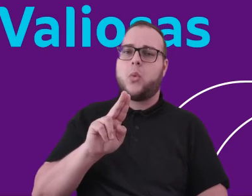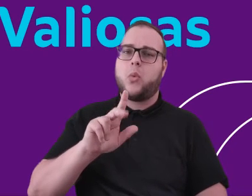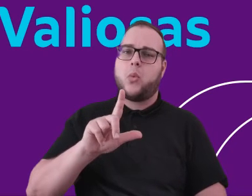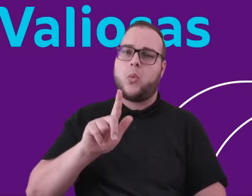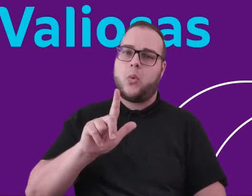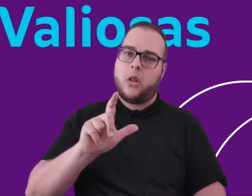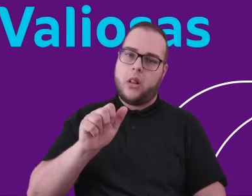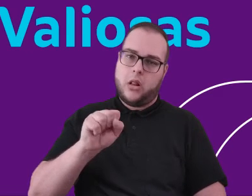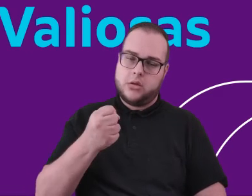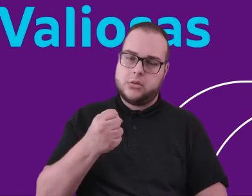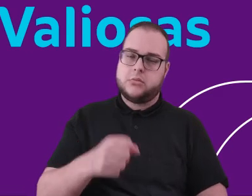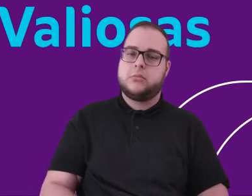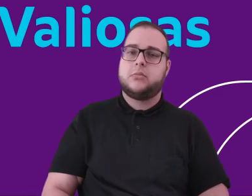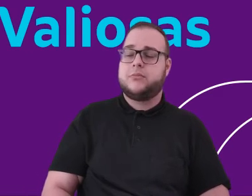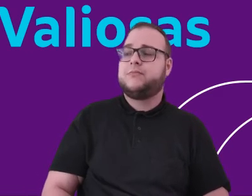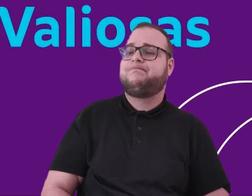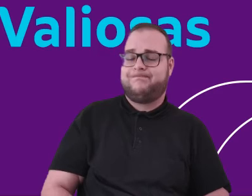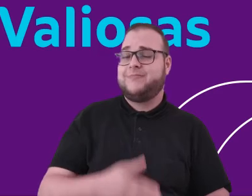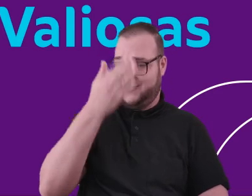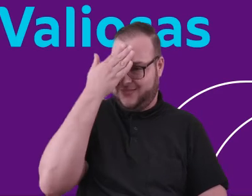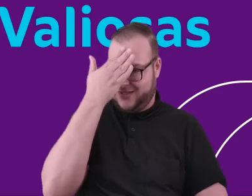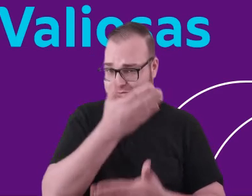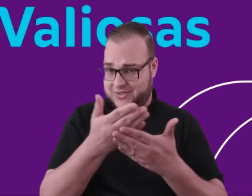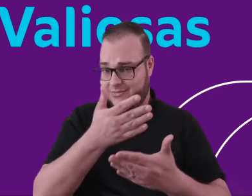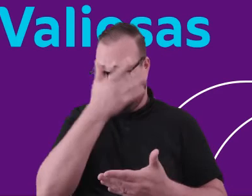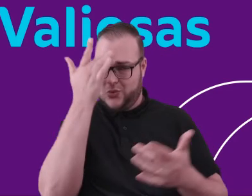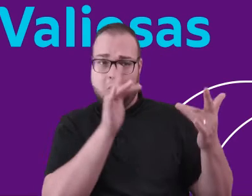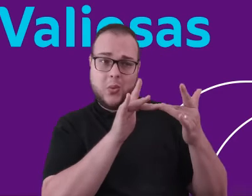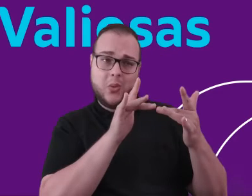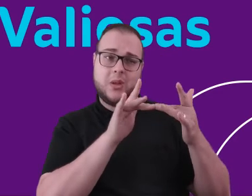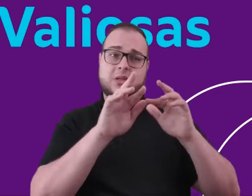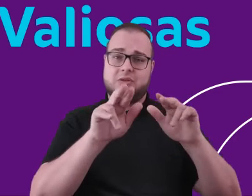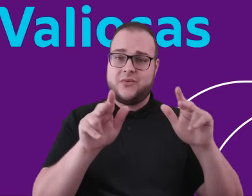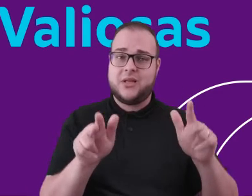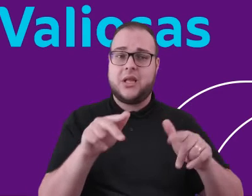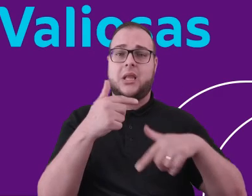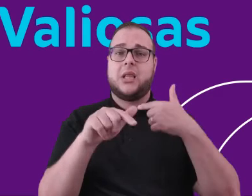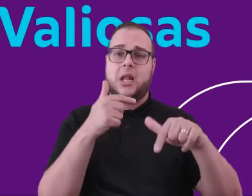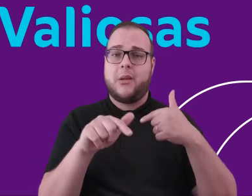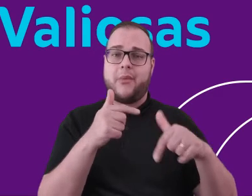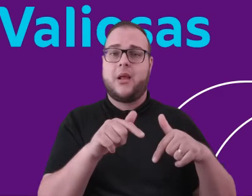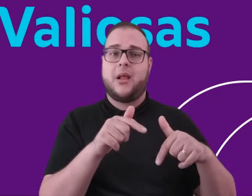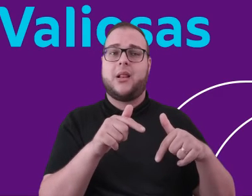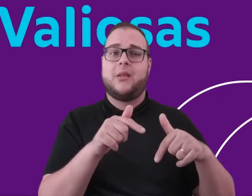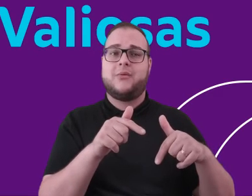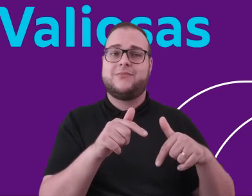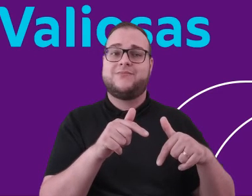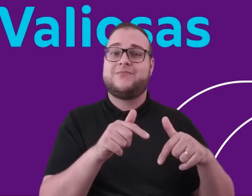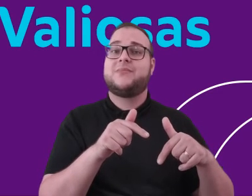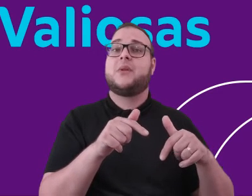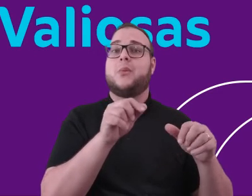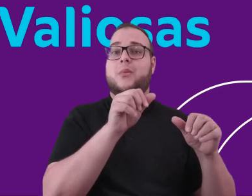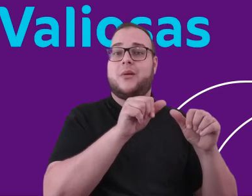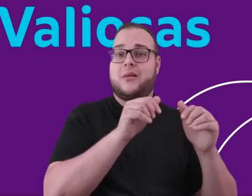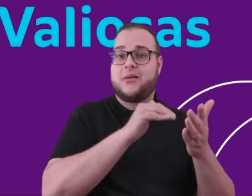bem sabem, a pandemia mudou a maneira como as pessoas se relacionam com relação ao seu local de trabalho, mudando